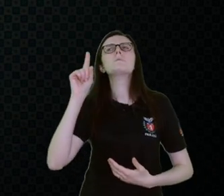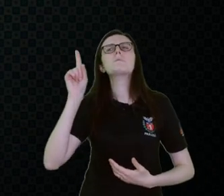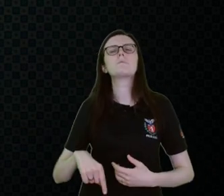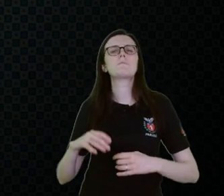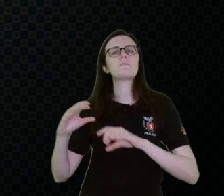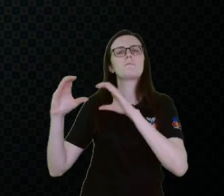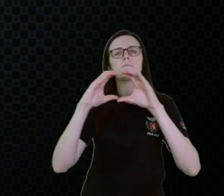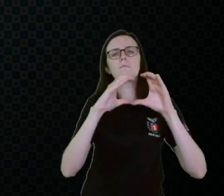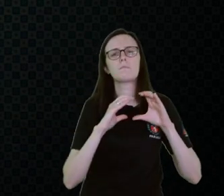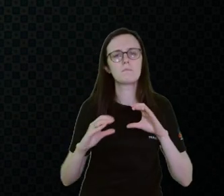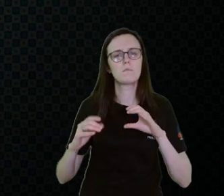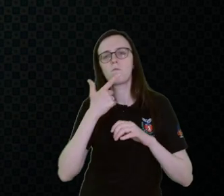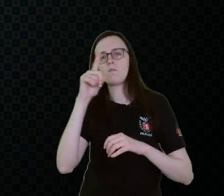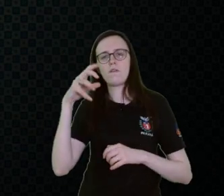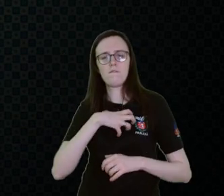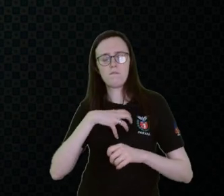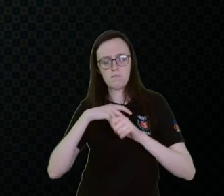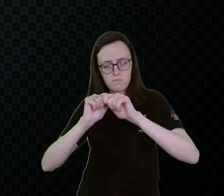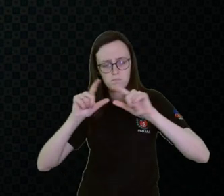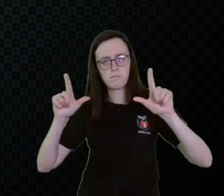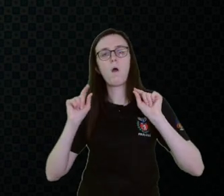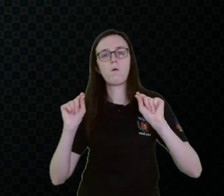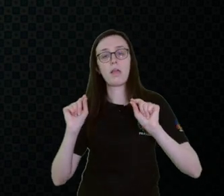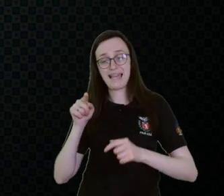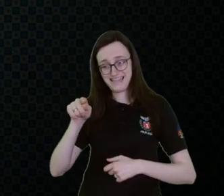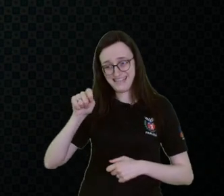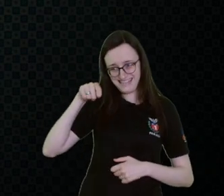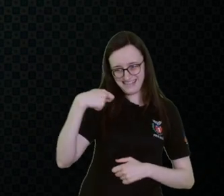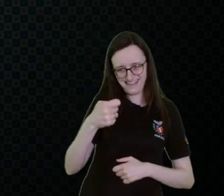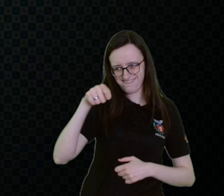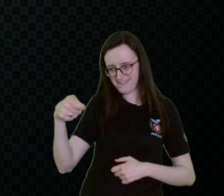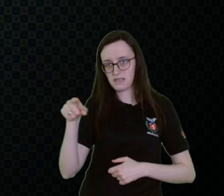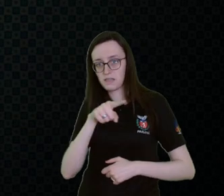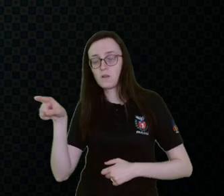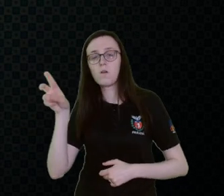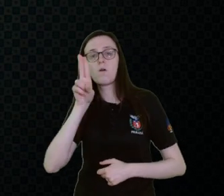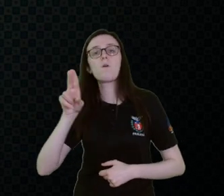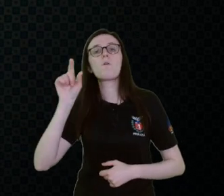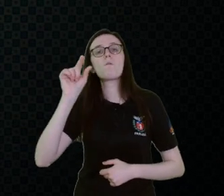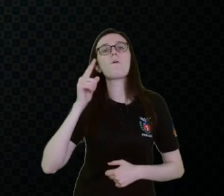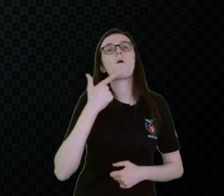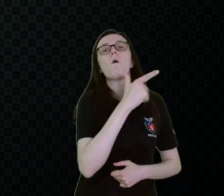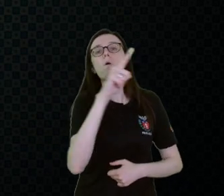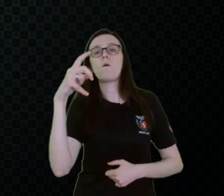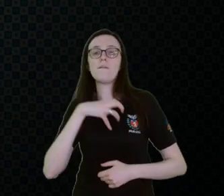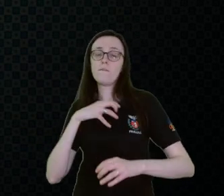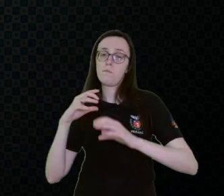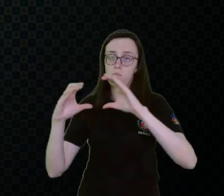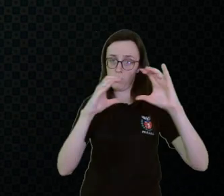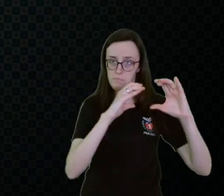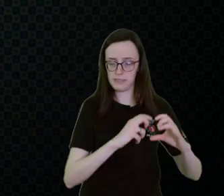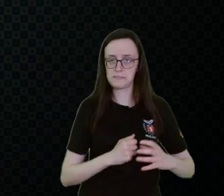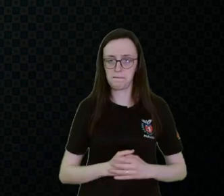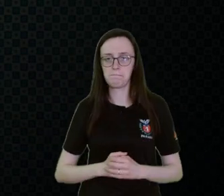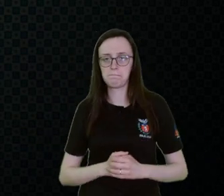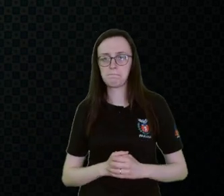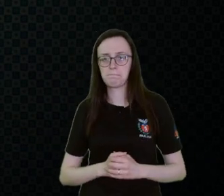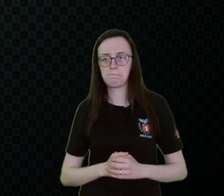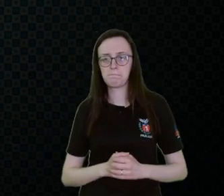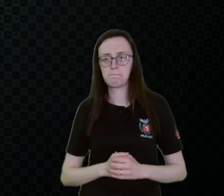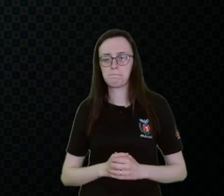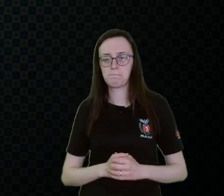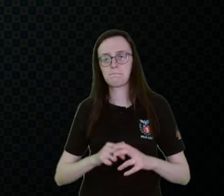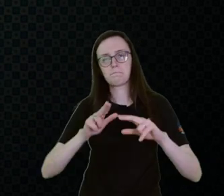alternativa e ampliada? É um termo, né, que é utilizado para definir outras formas de comunicação. Então, gente,